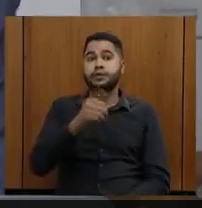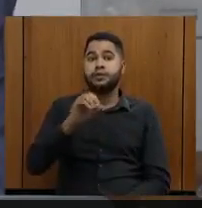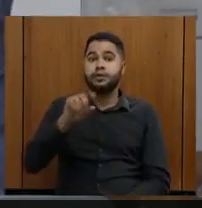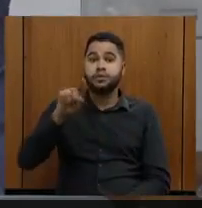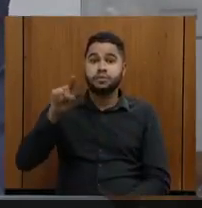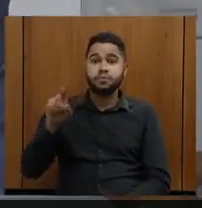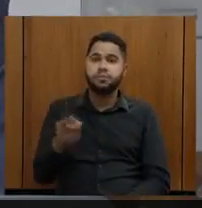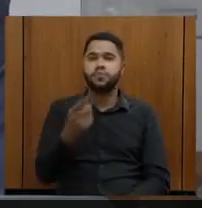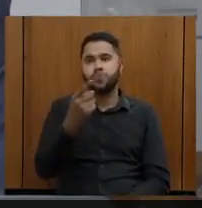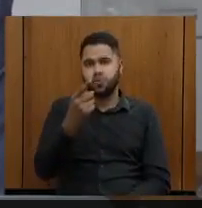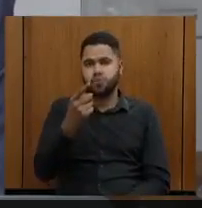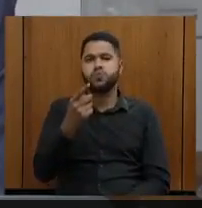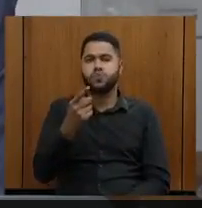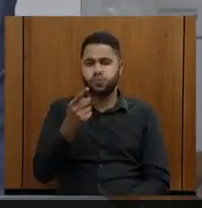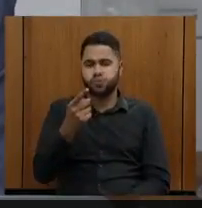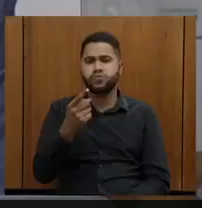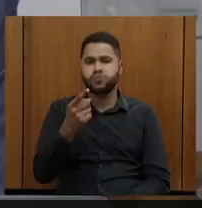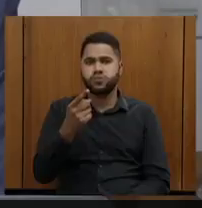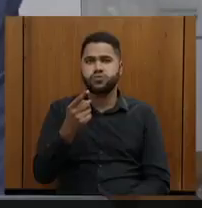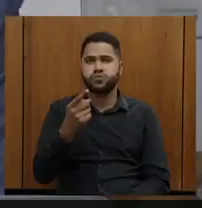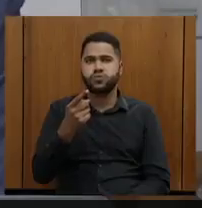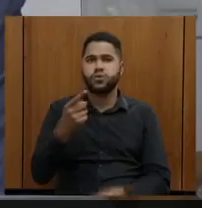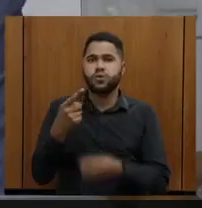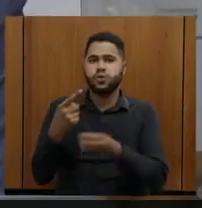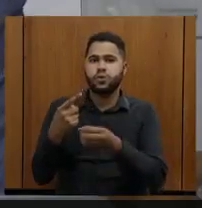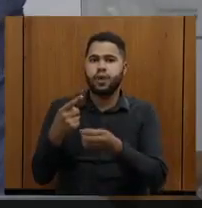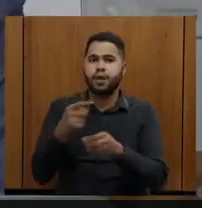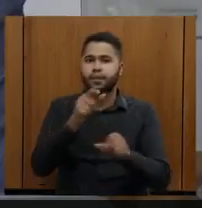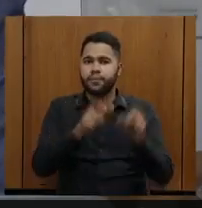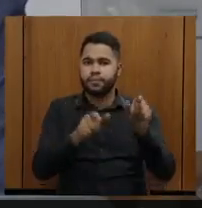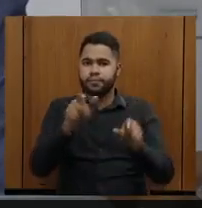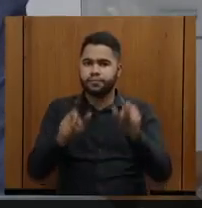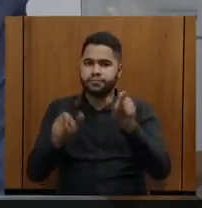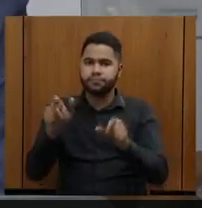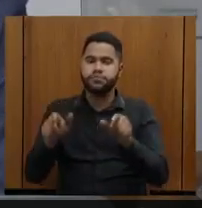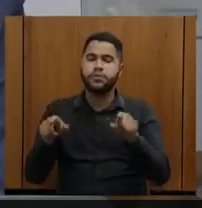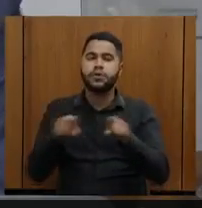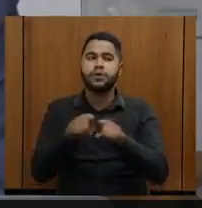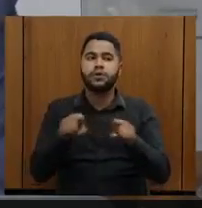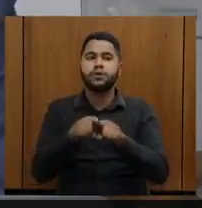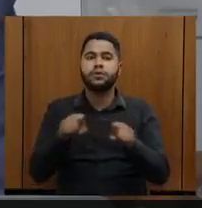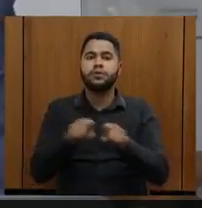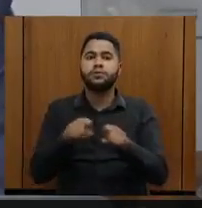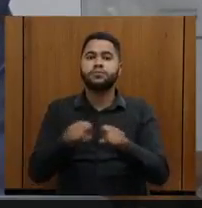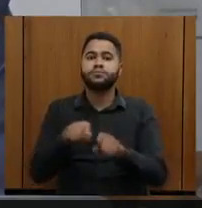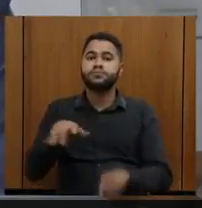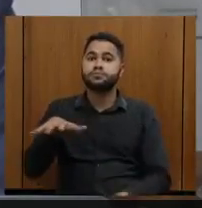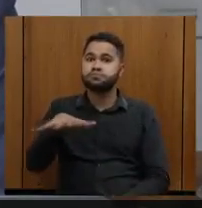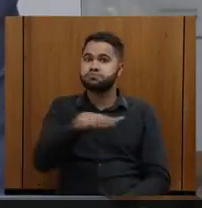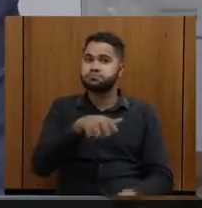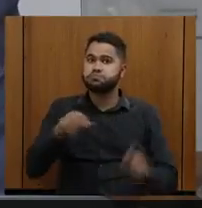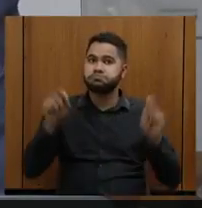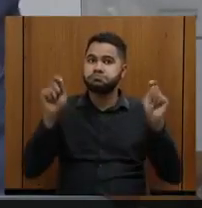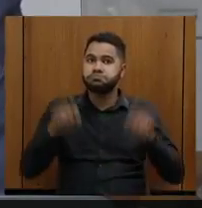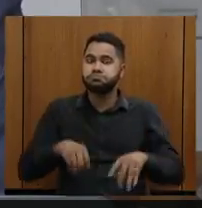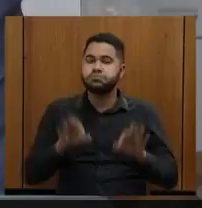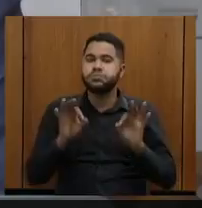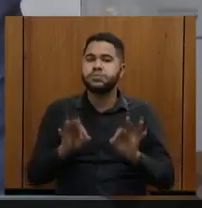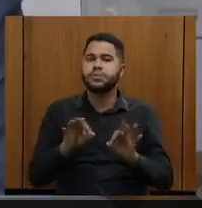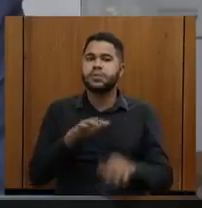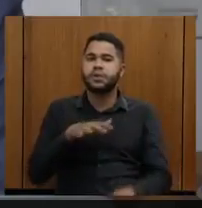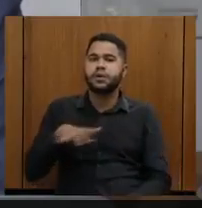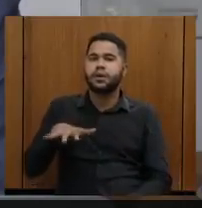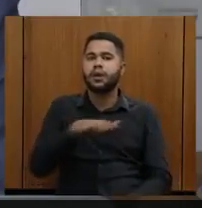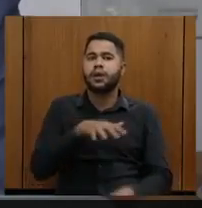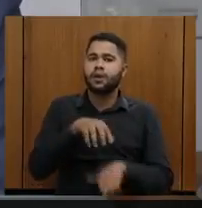munícipes e com a região com potencial muito grande na área do